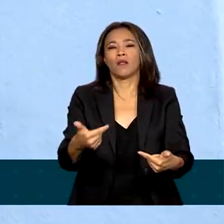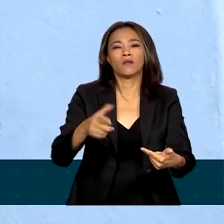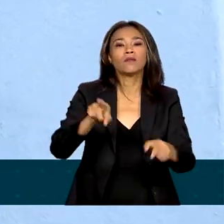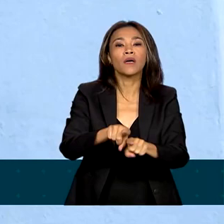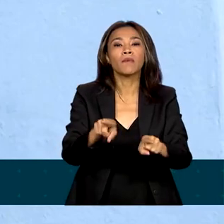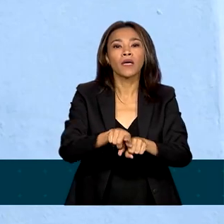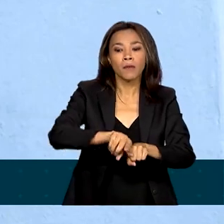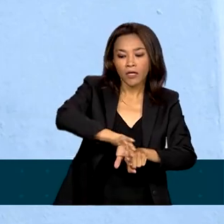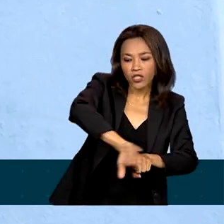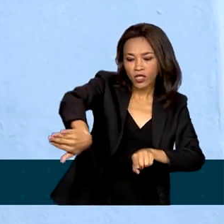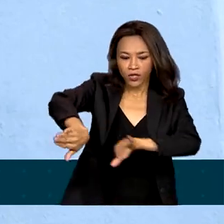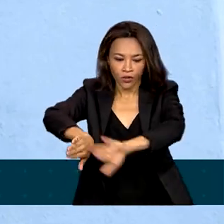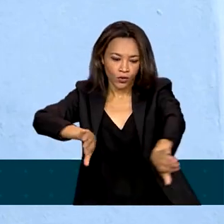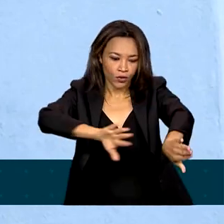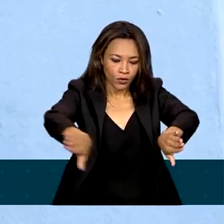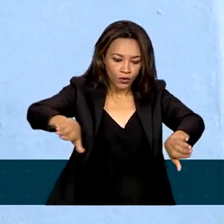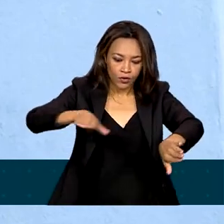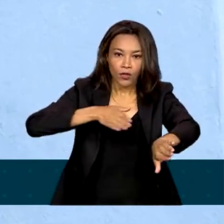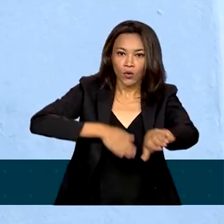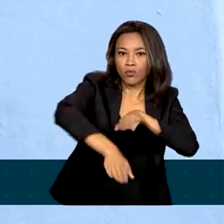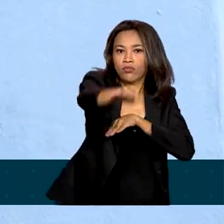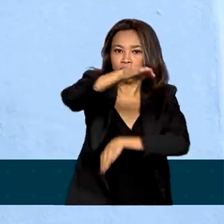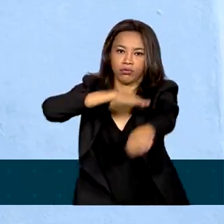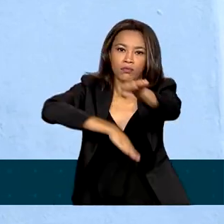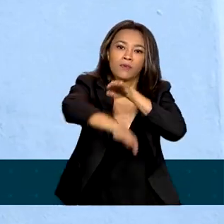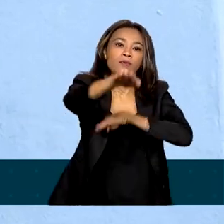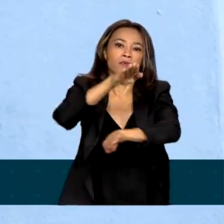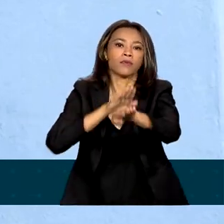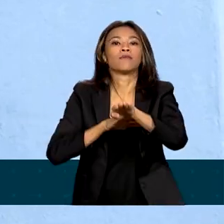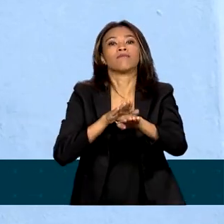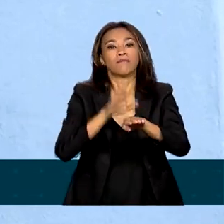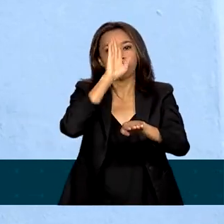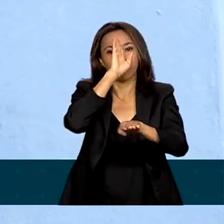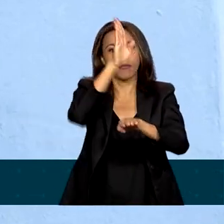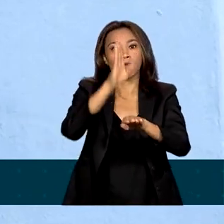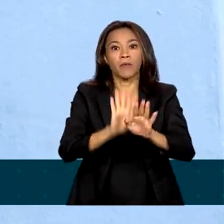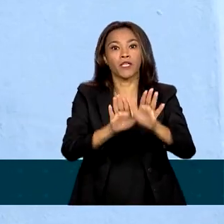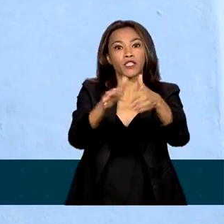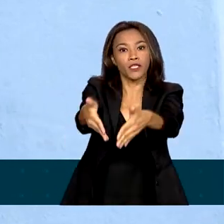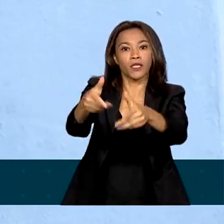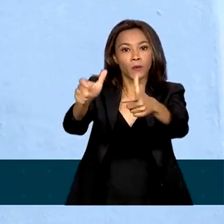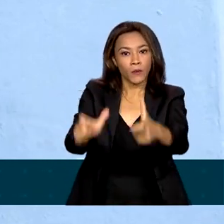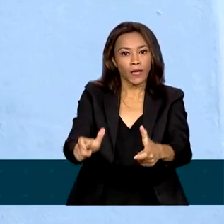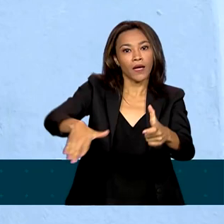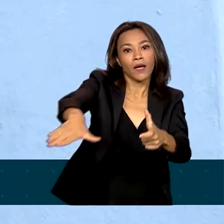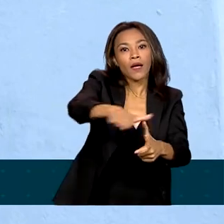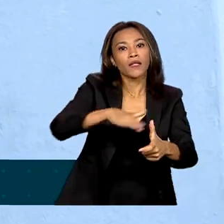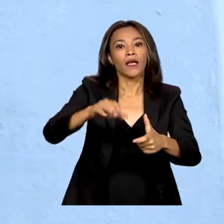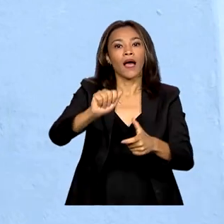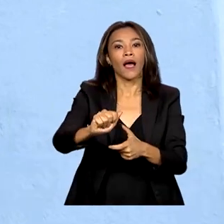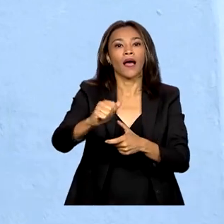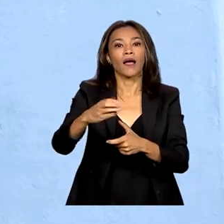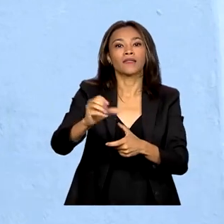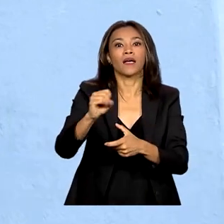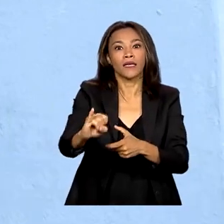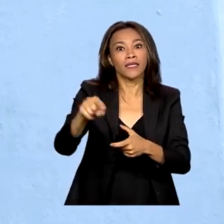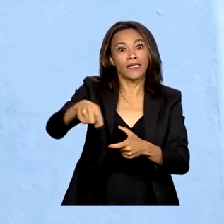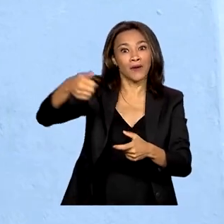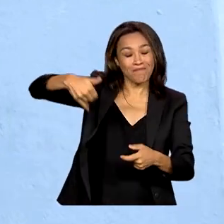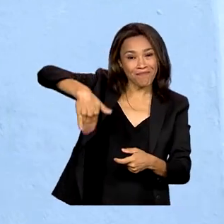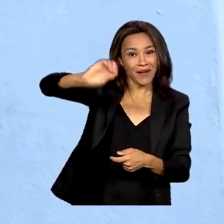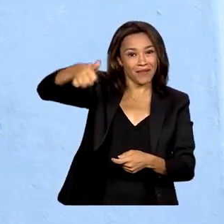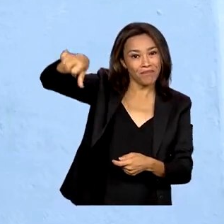as principais vias que dão acesso, principalmente, à Barra do Saí. É lá onde estão